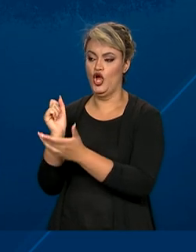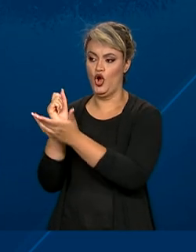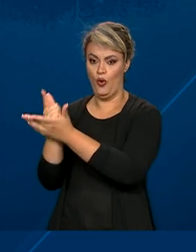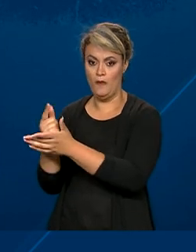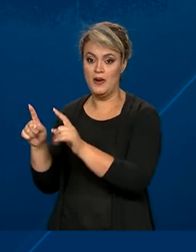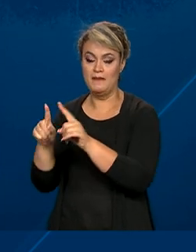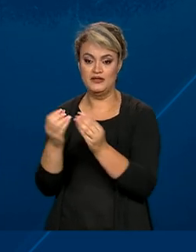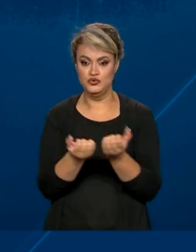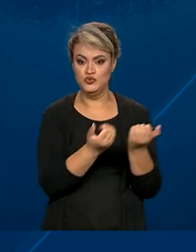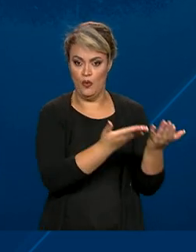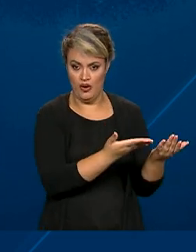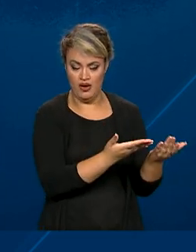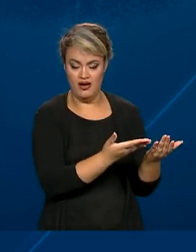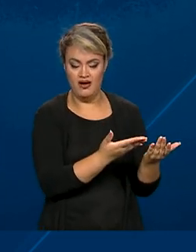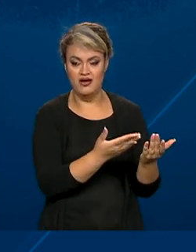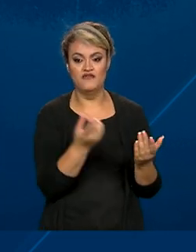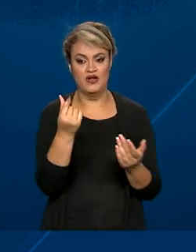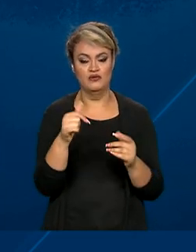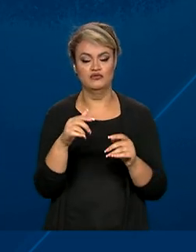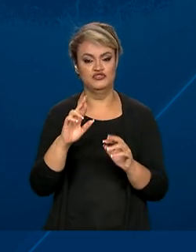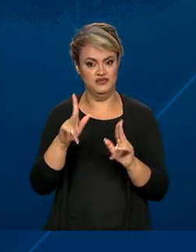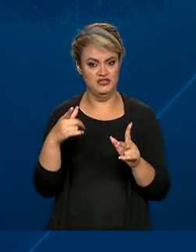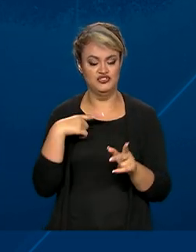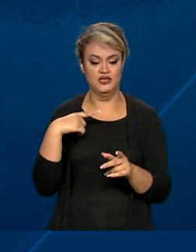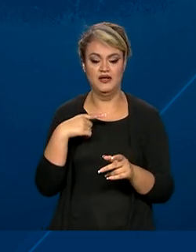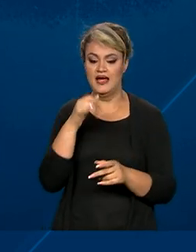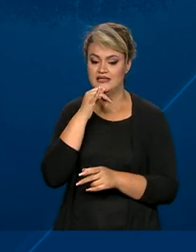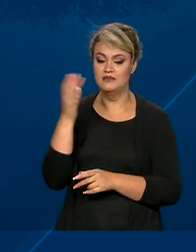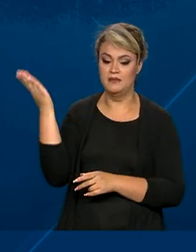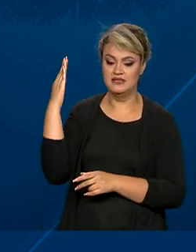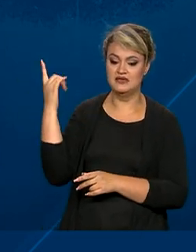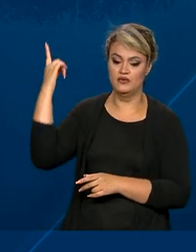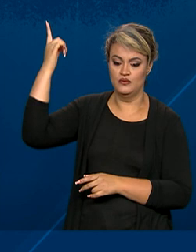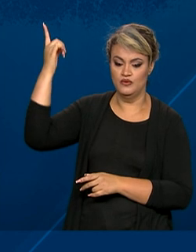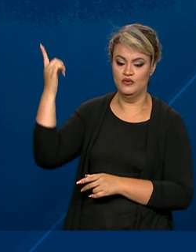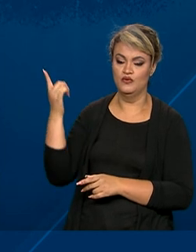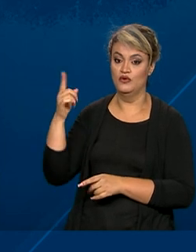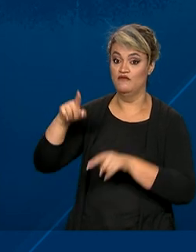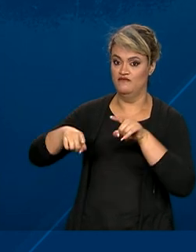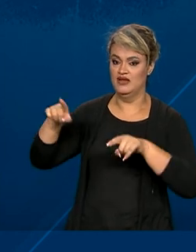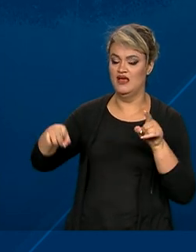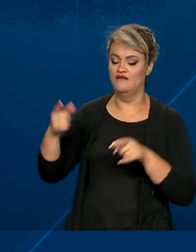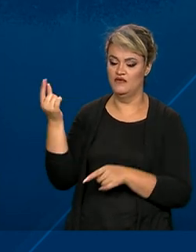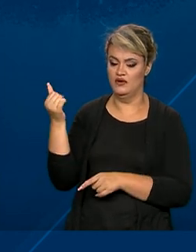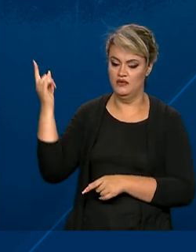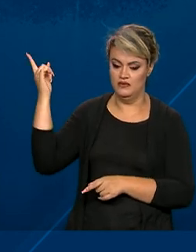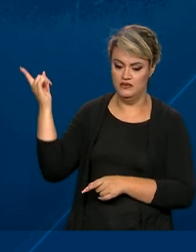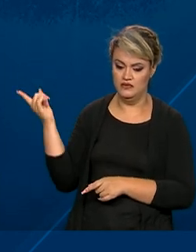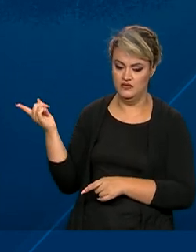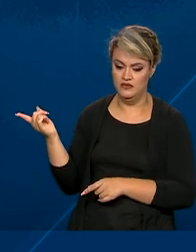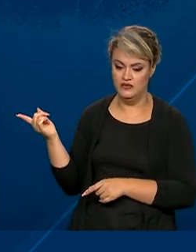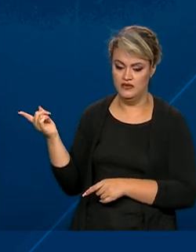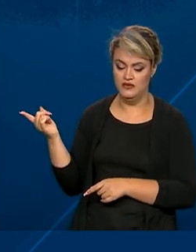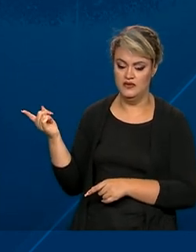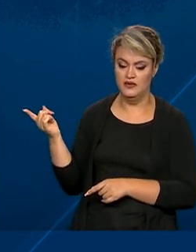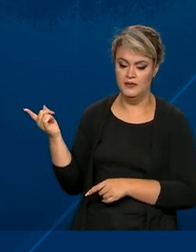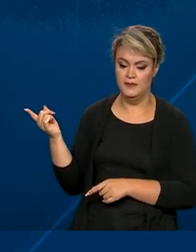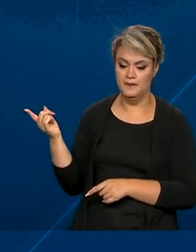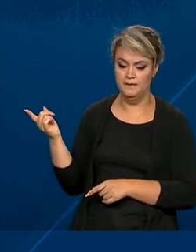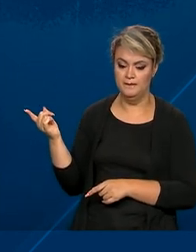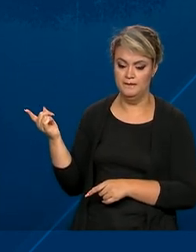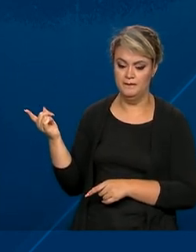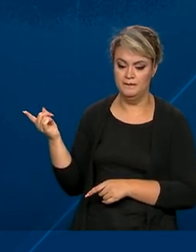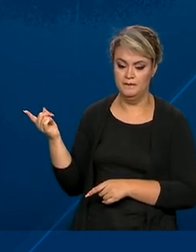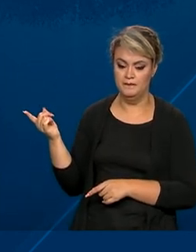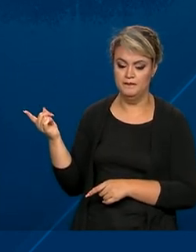12 mil reais, a compra direta foi de 8 para 12 mil reais, o apoio à formação de estoques subiu de